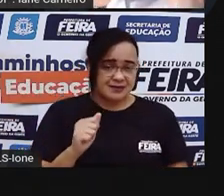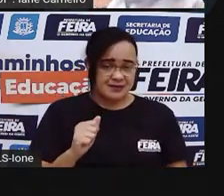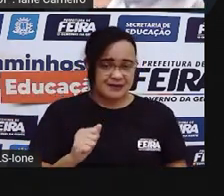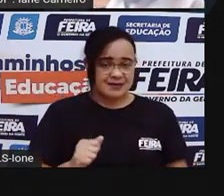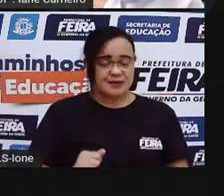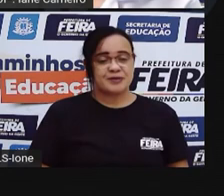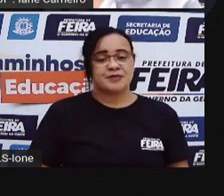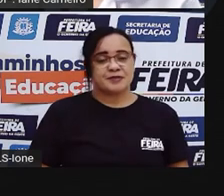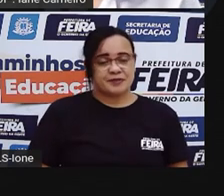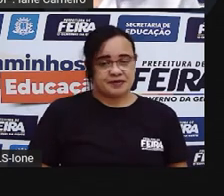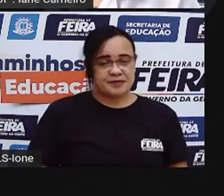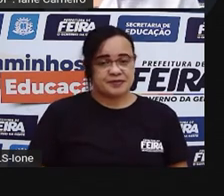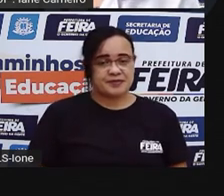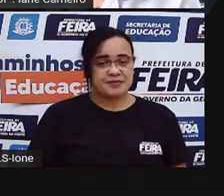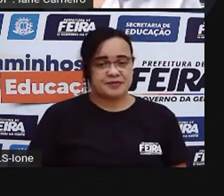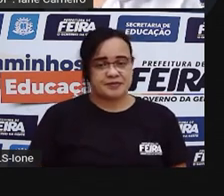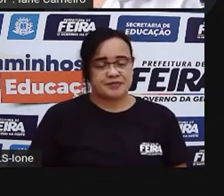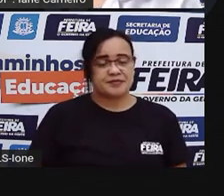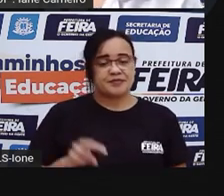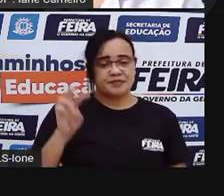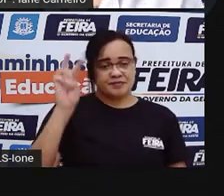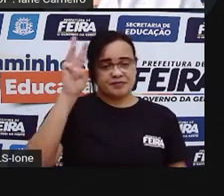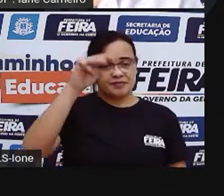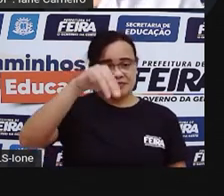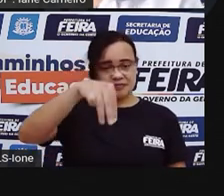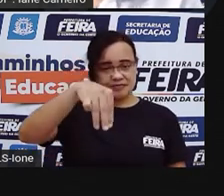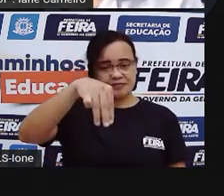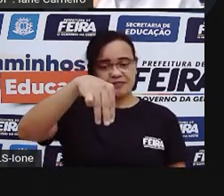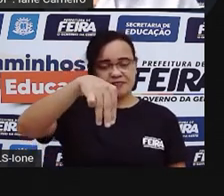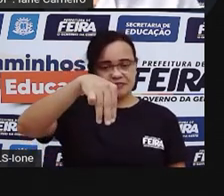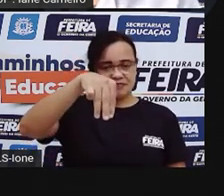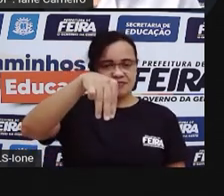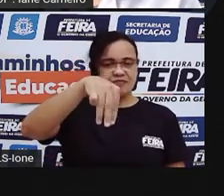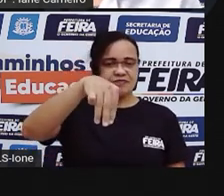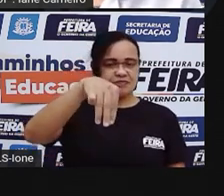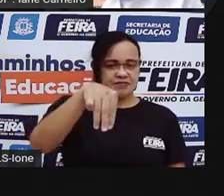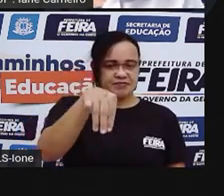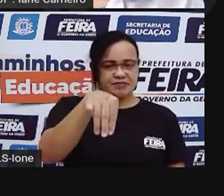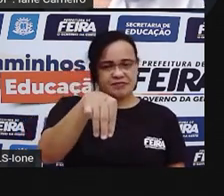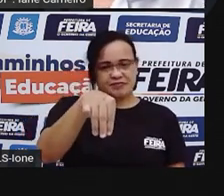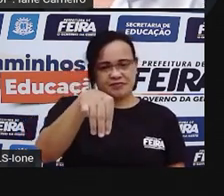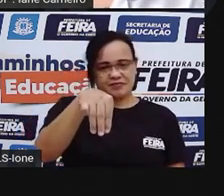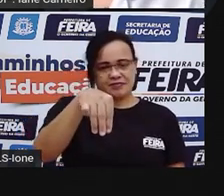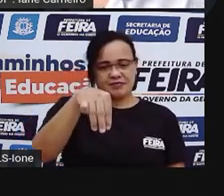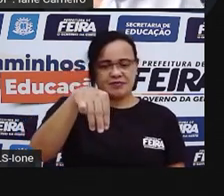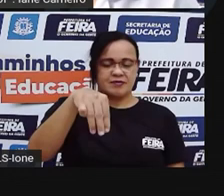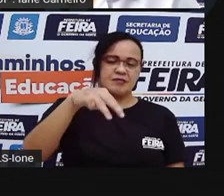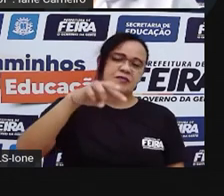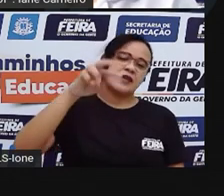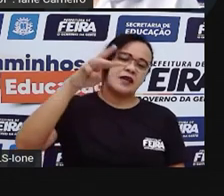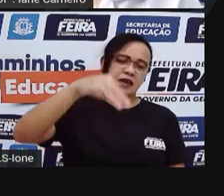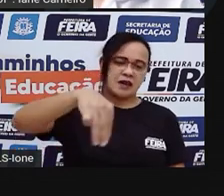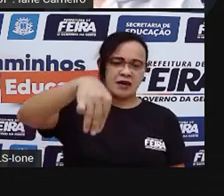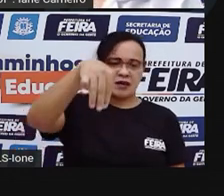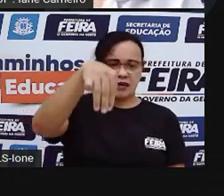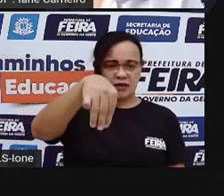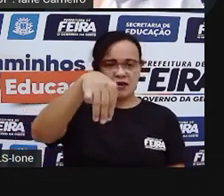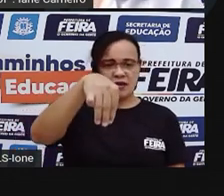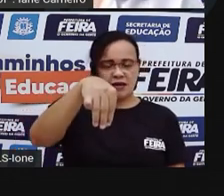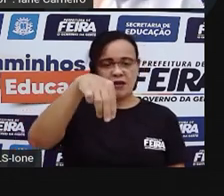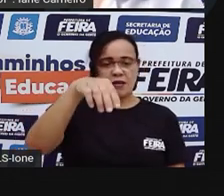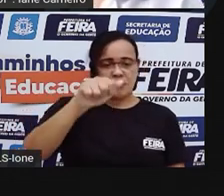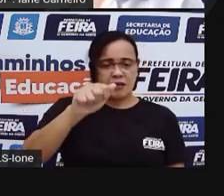escrever B A palavra De escrever Que letra? Me Ó Má Lá Olha só